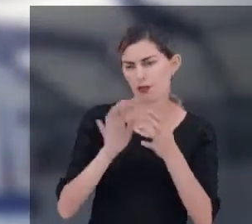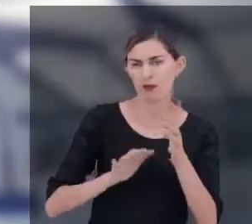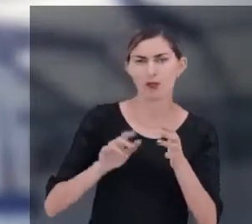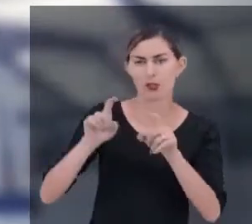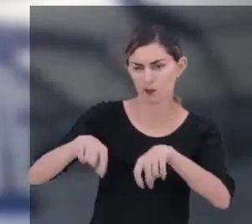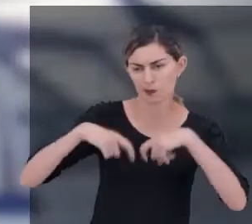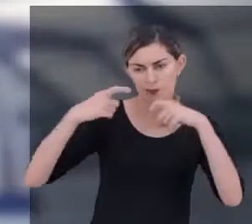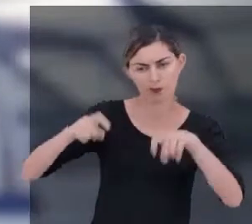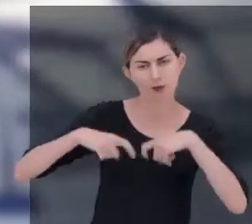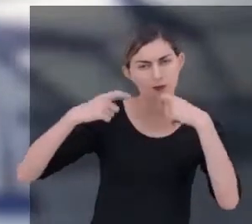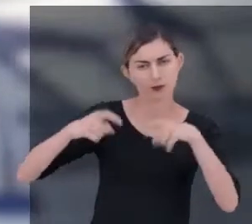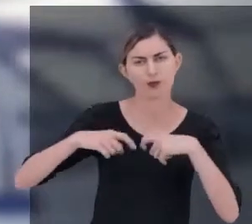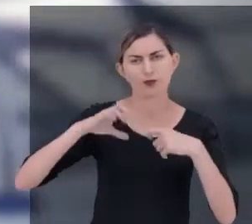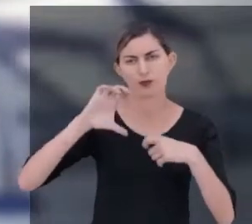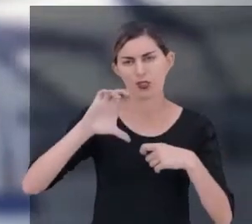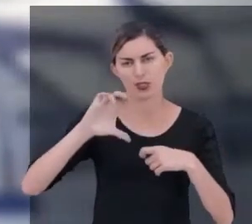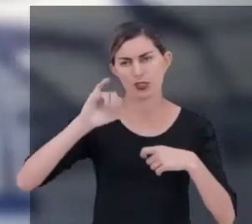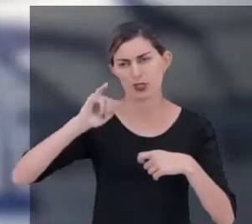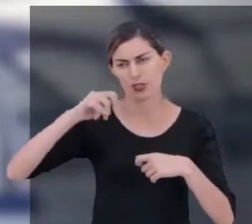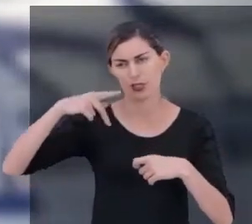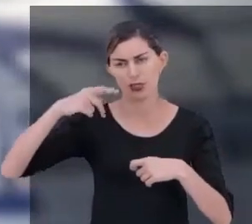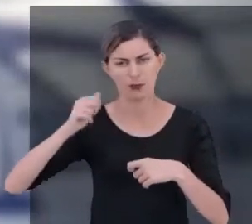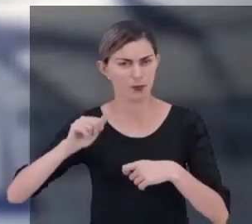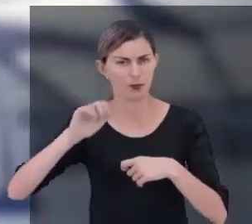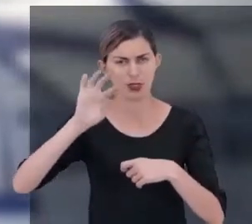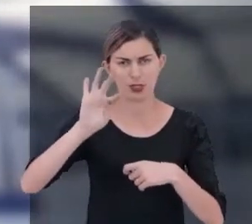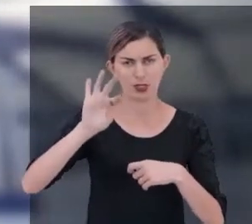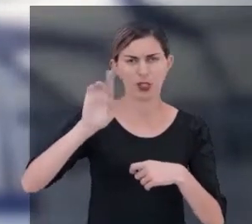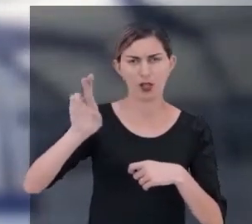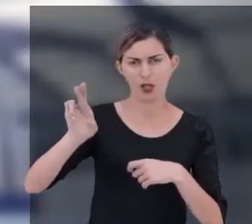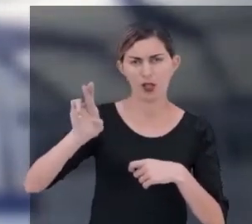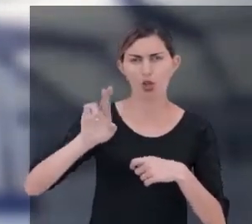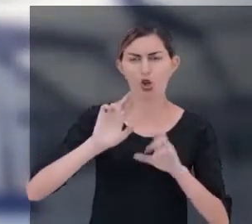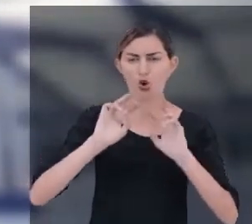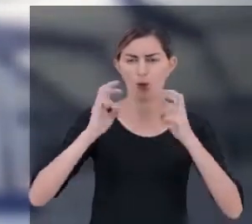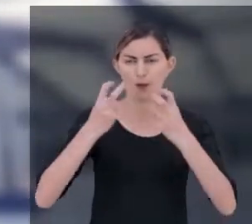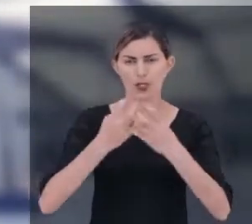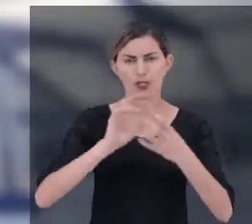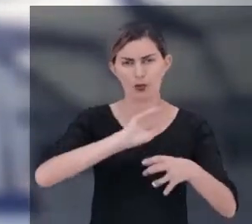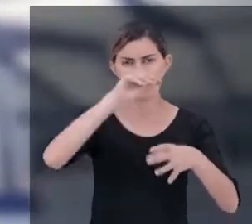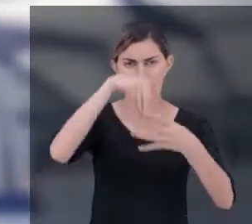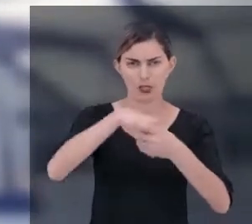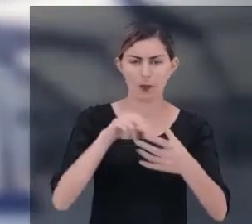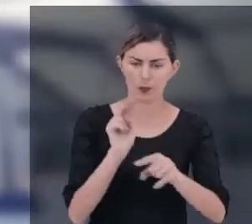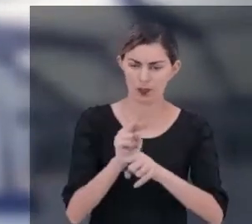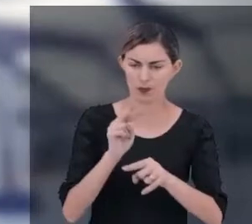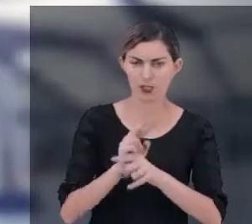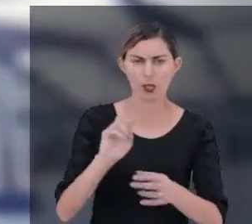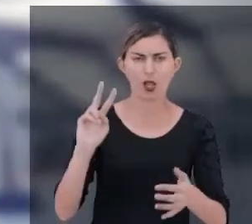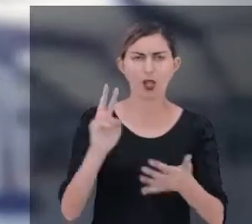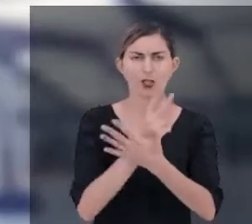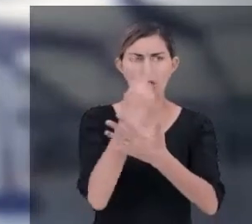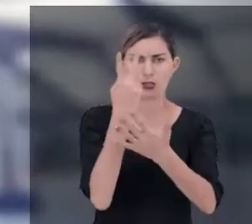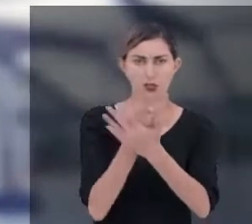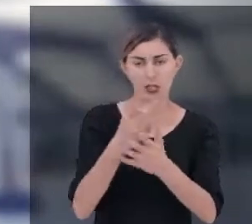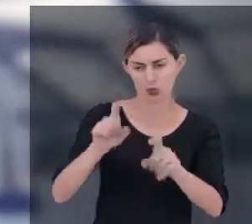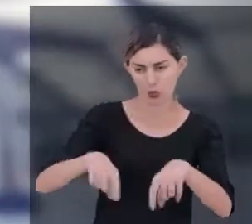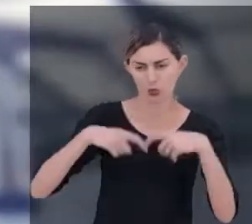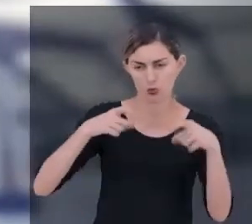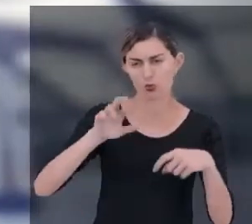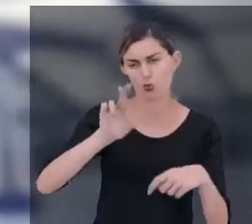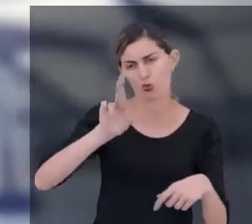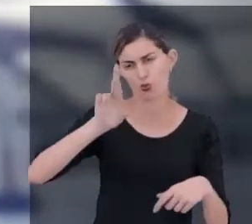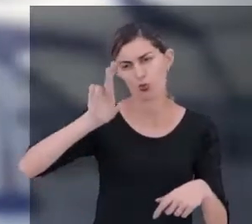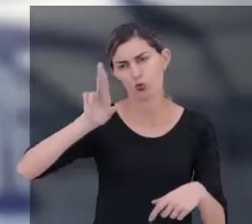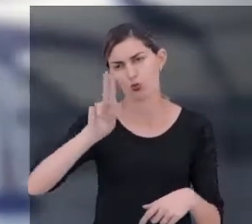atividade rural. Então, SIPA-TR significa Comissão Interna de Prevenção de Acidentes no Trabalho Rural.